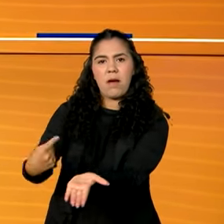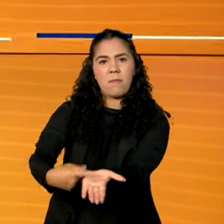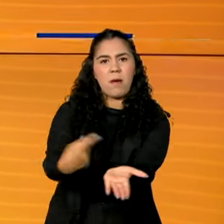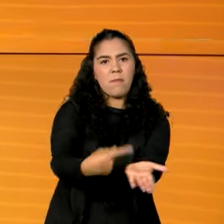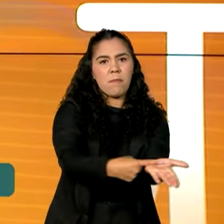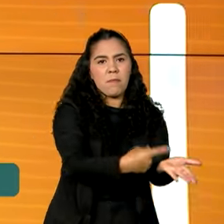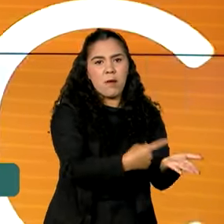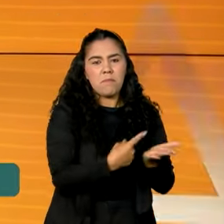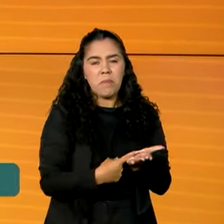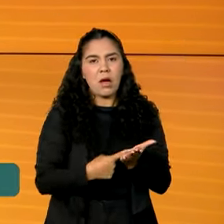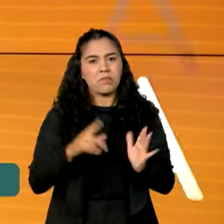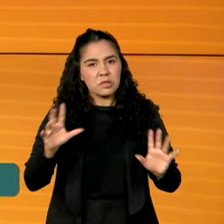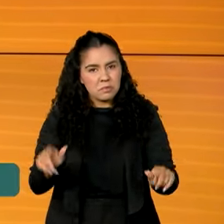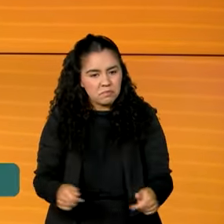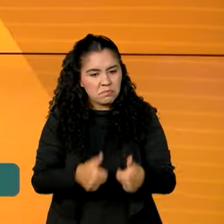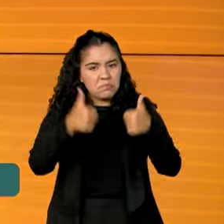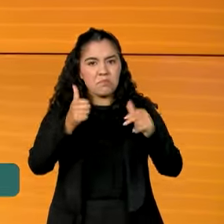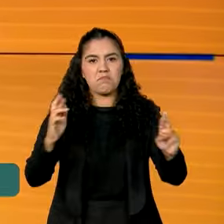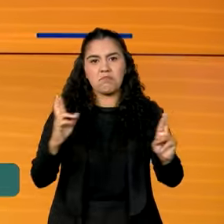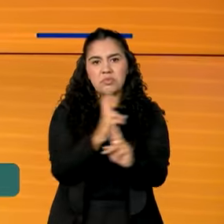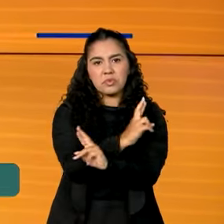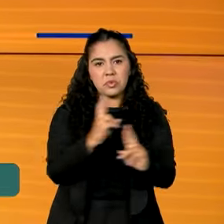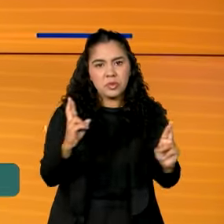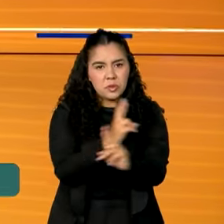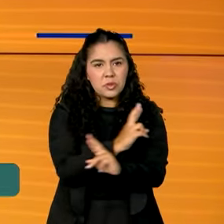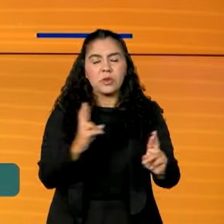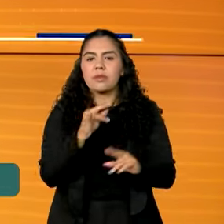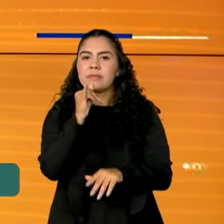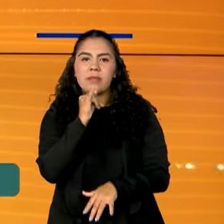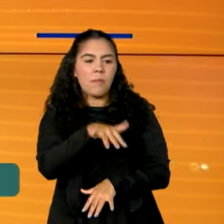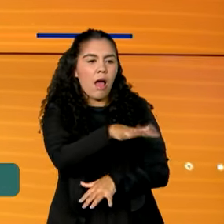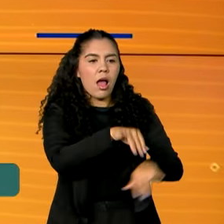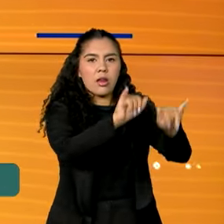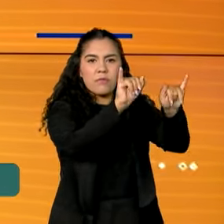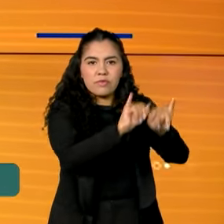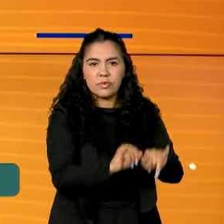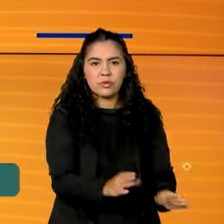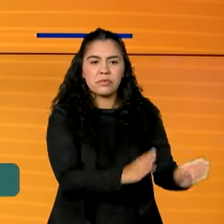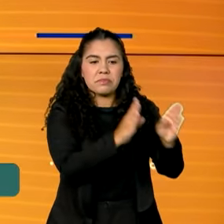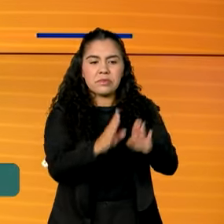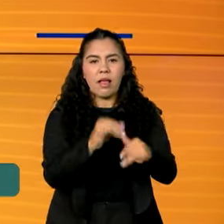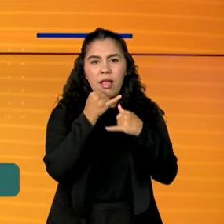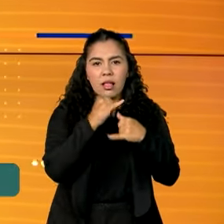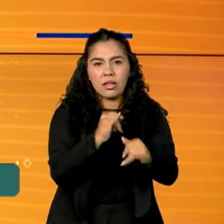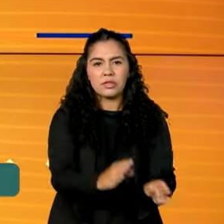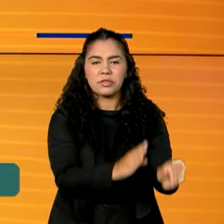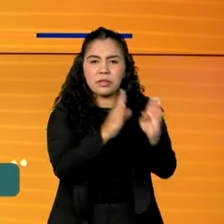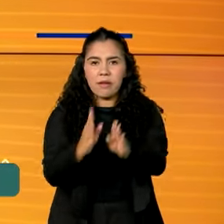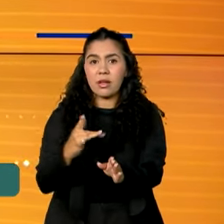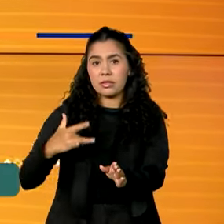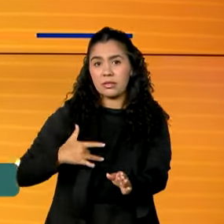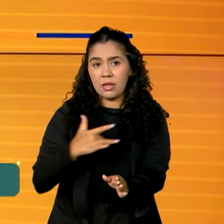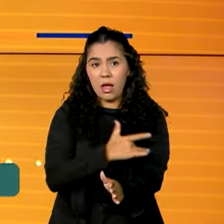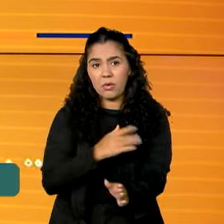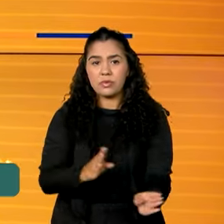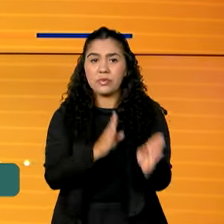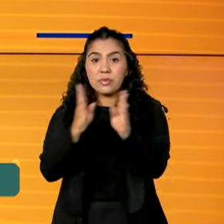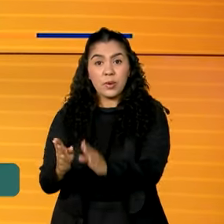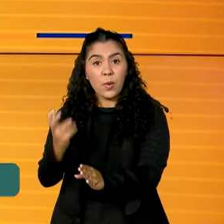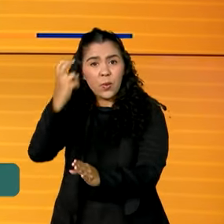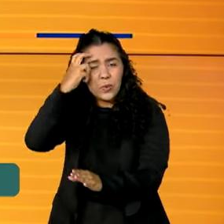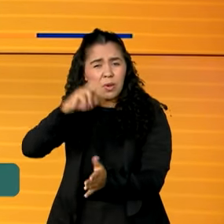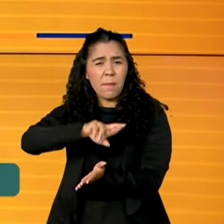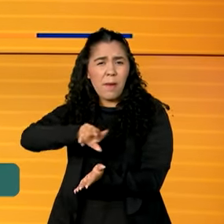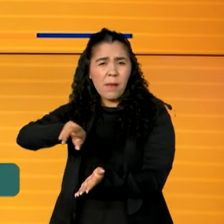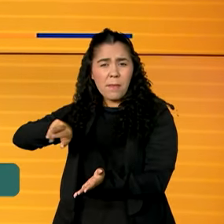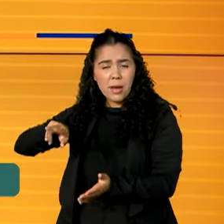fortalecem as relações bilaterais em áreas como infraestrutura, energia, saúde, cultura, entre outros. Lula